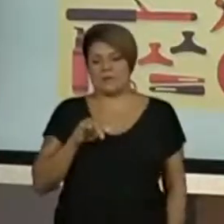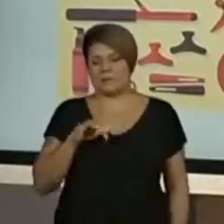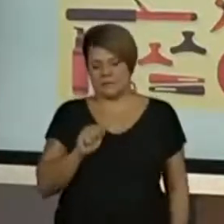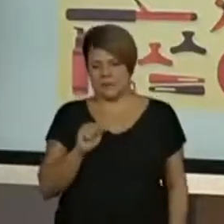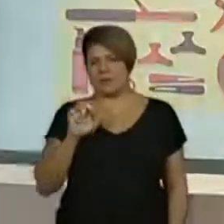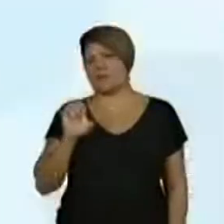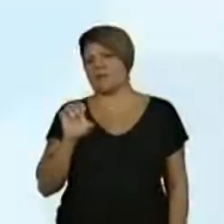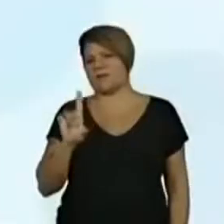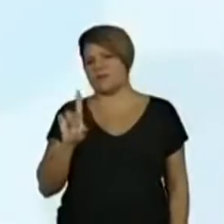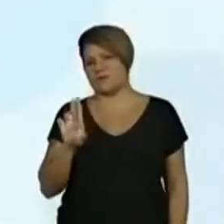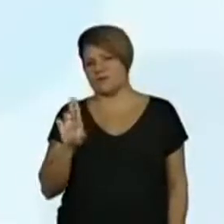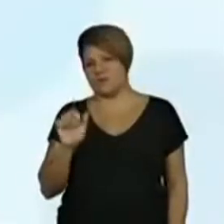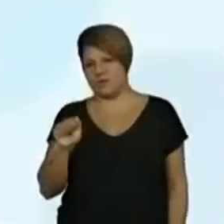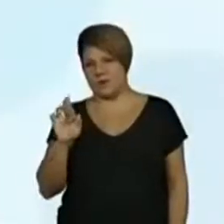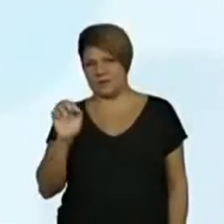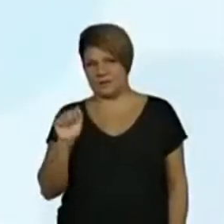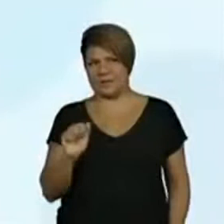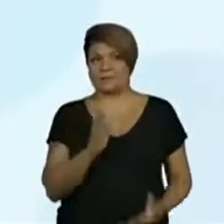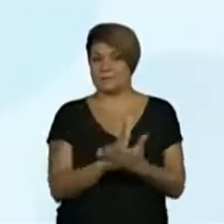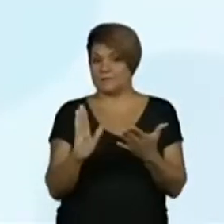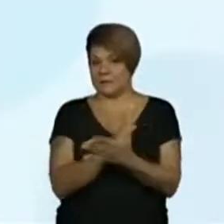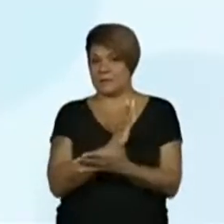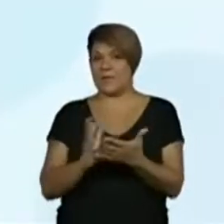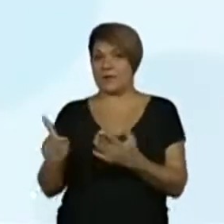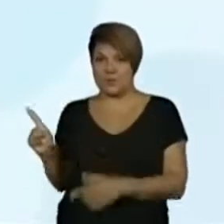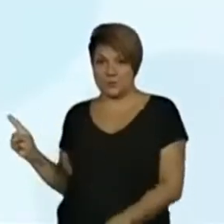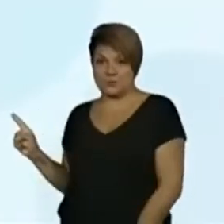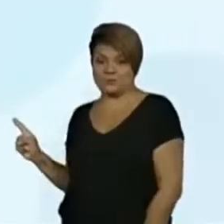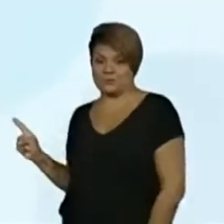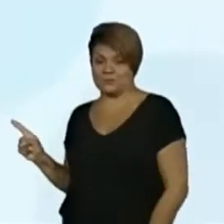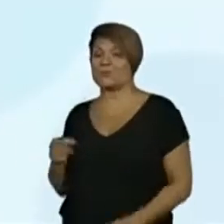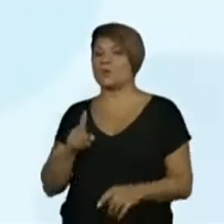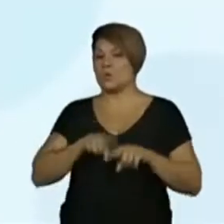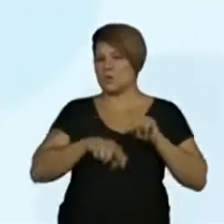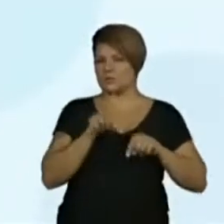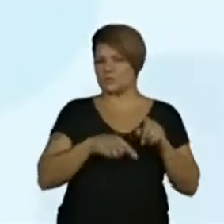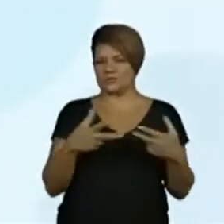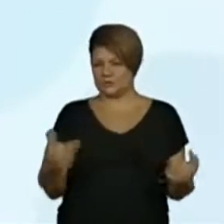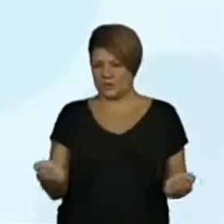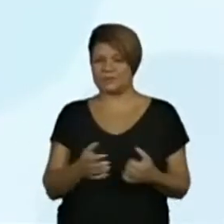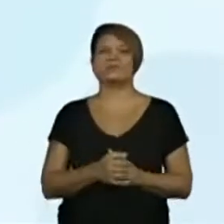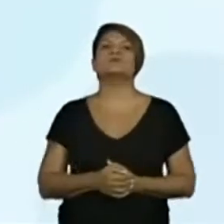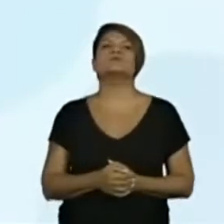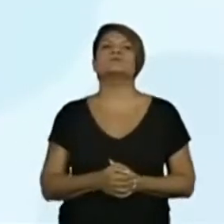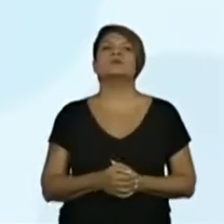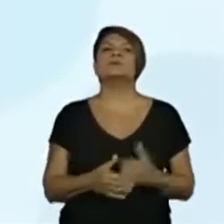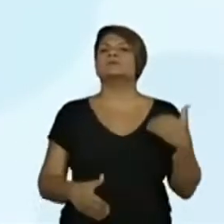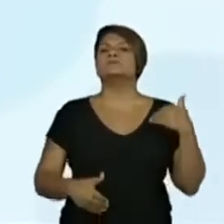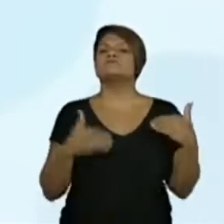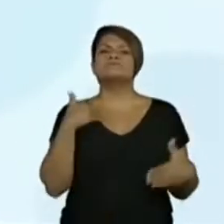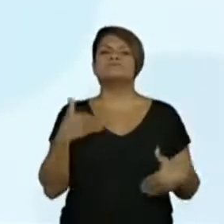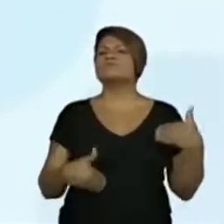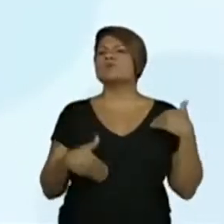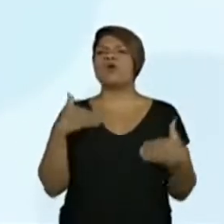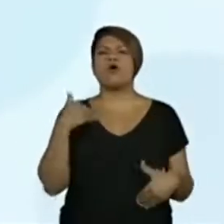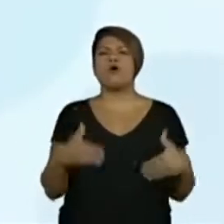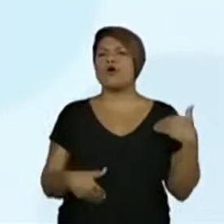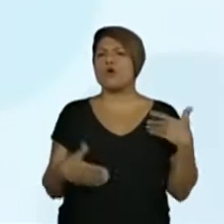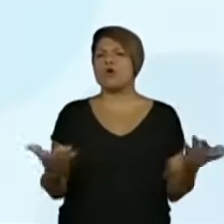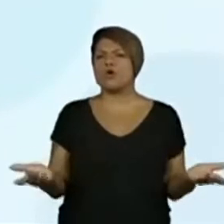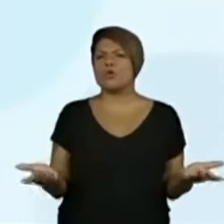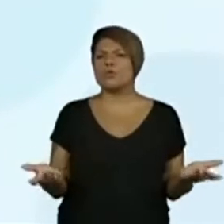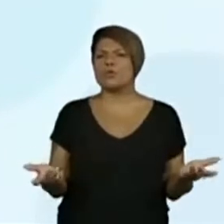separou os objetos abaixo. De que parte do corpo ela